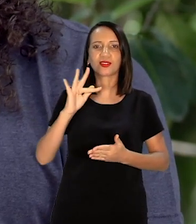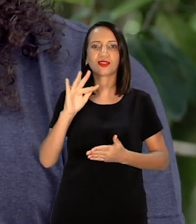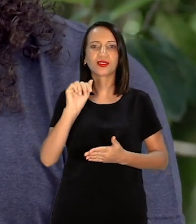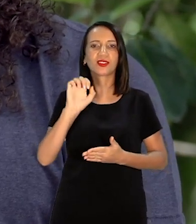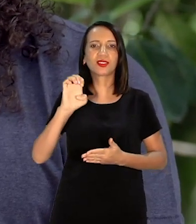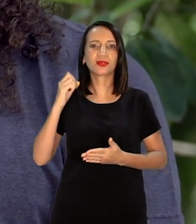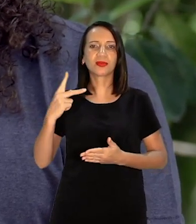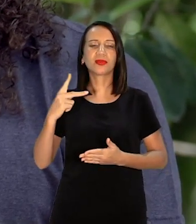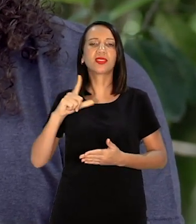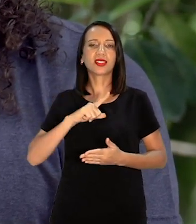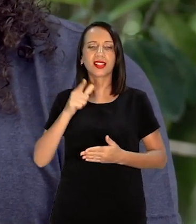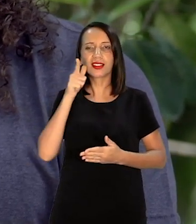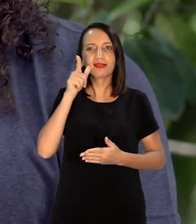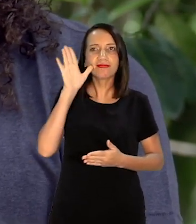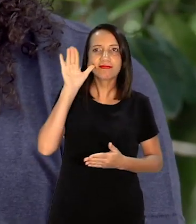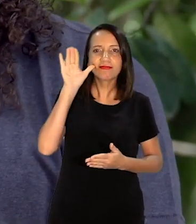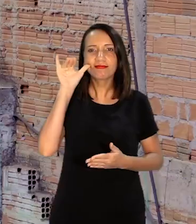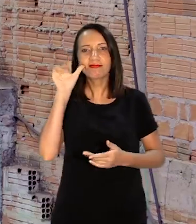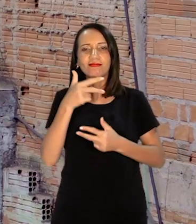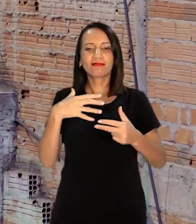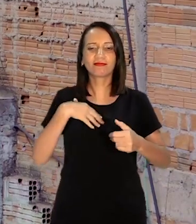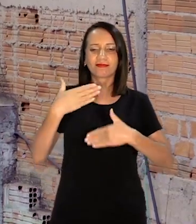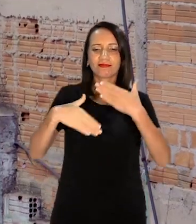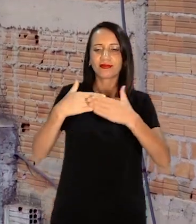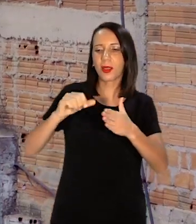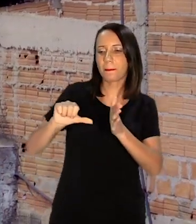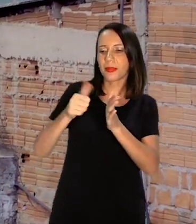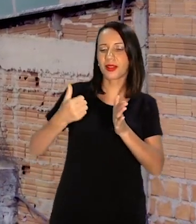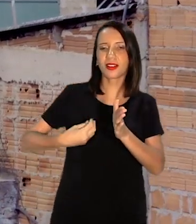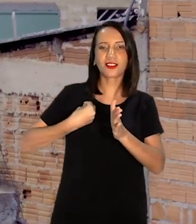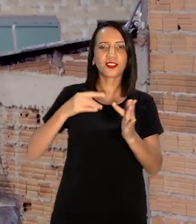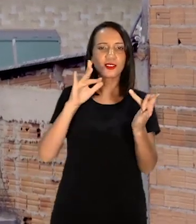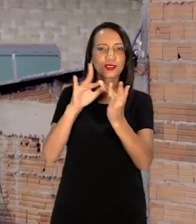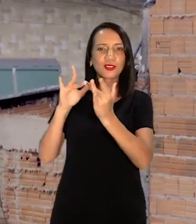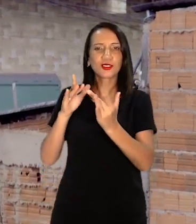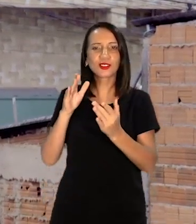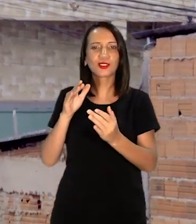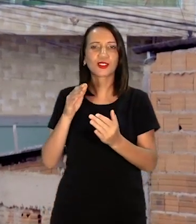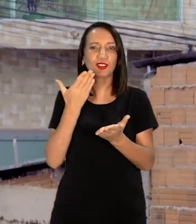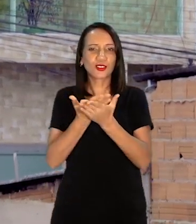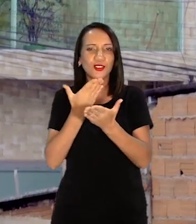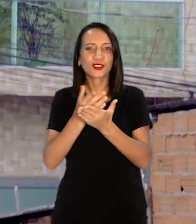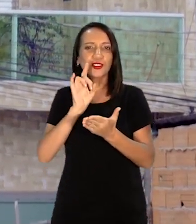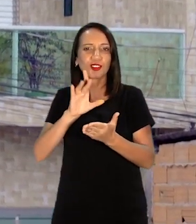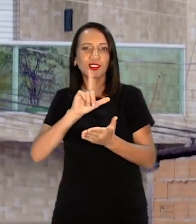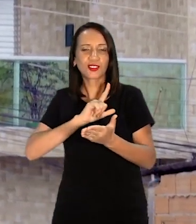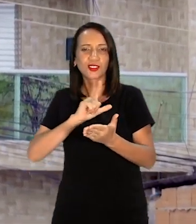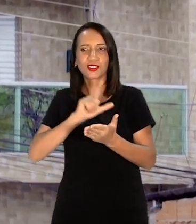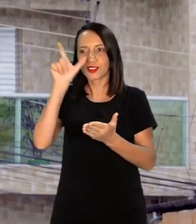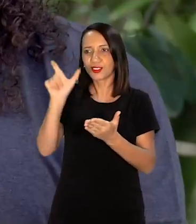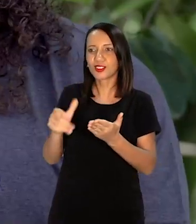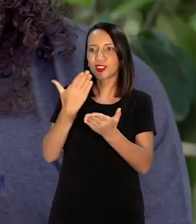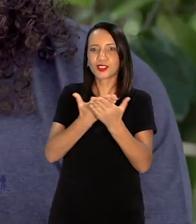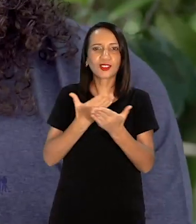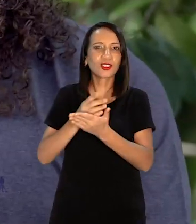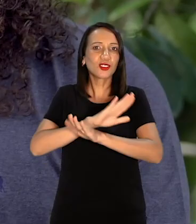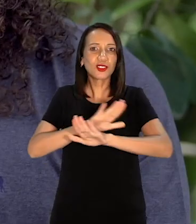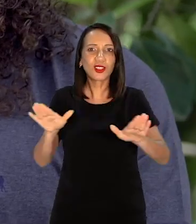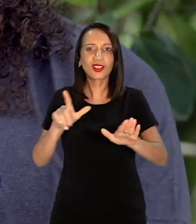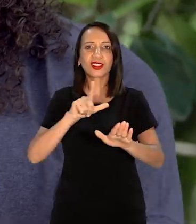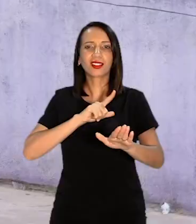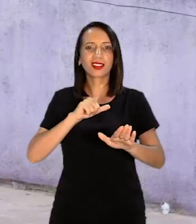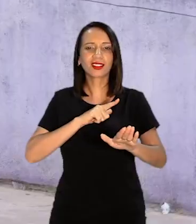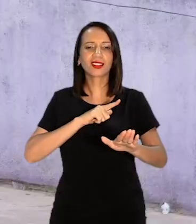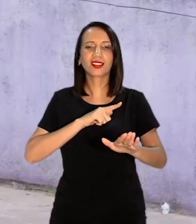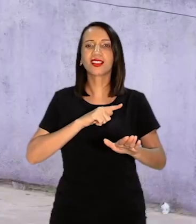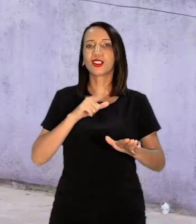curiosidade também Isso foi em 2006 Advogado e professor voluntário Estudantes que eram só estudantes, na verdade Eles estudavam na